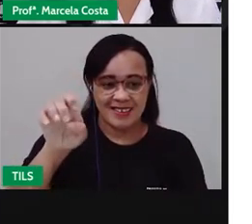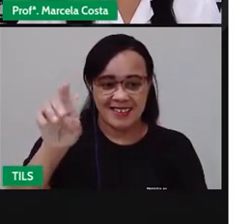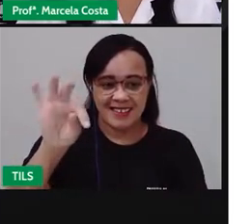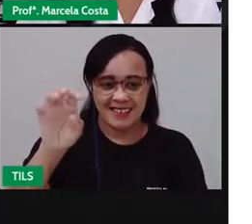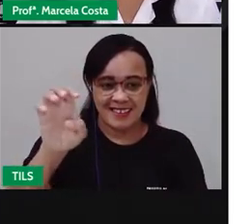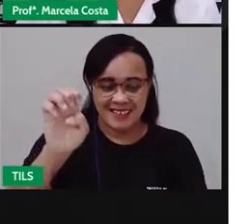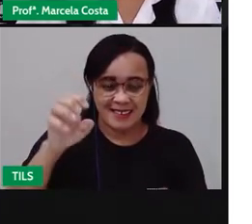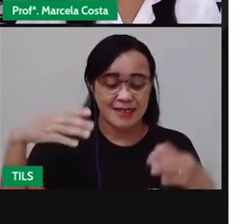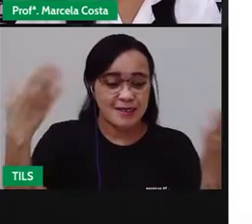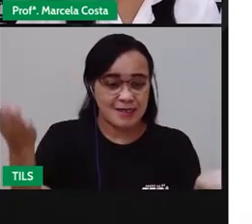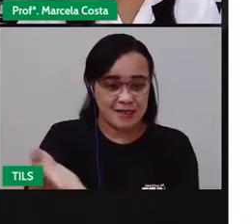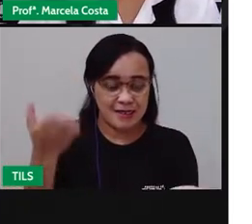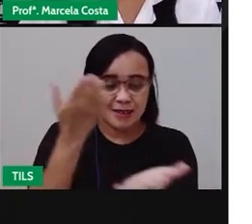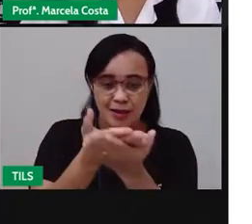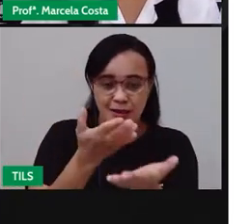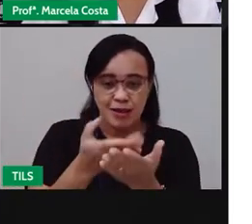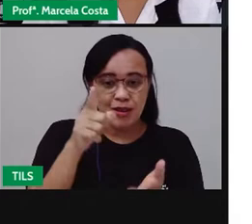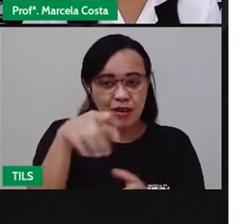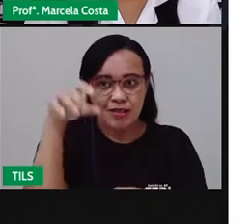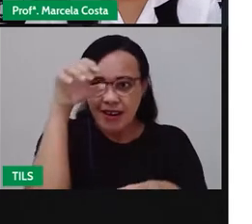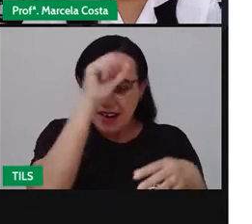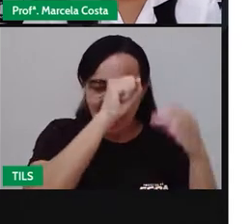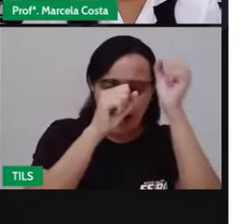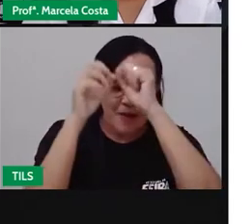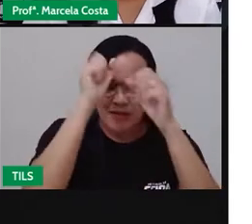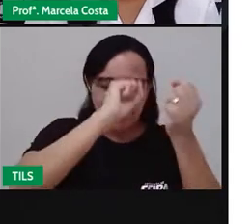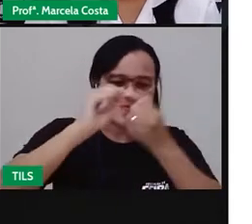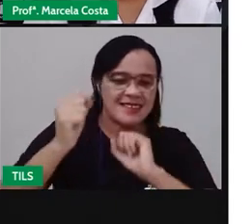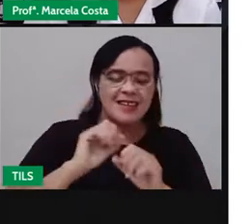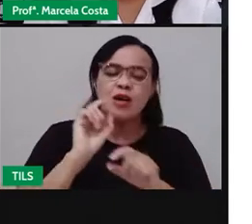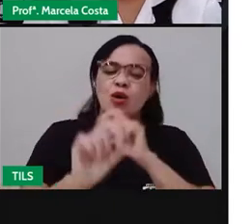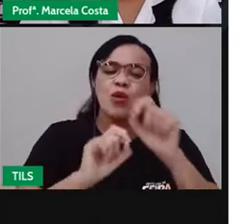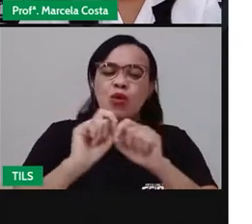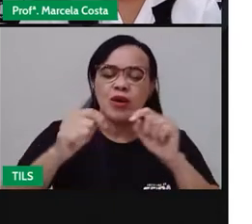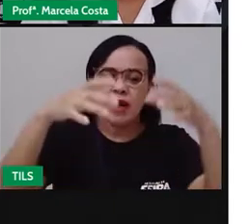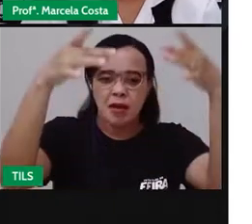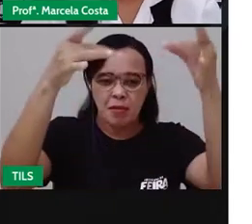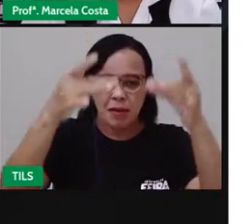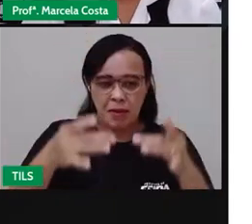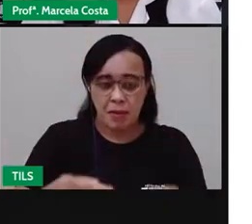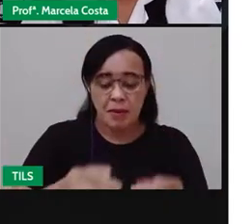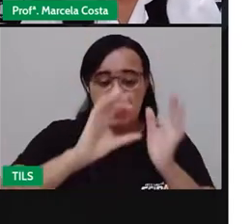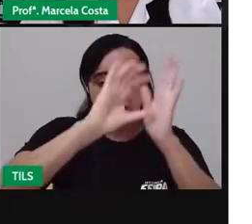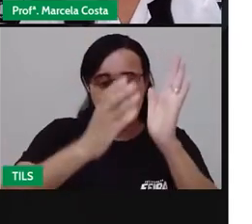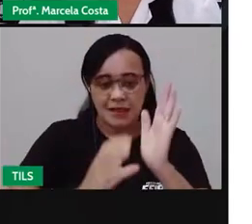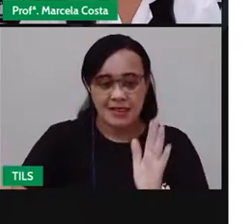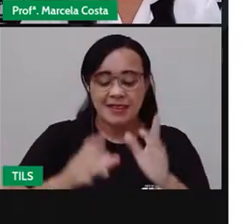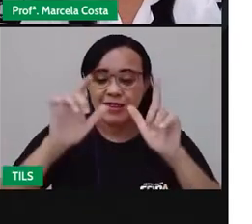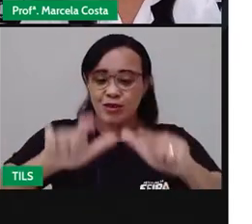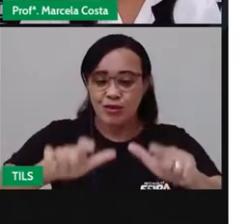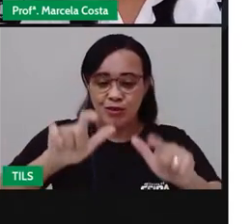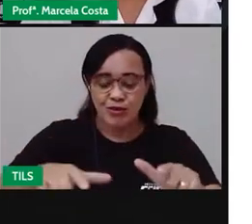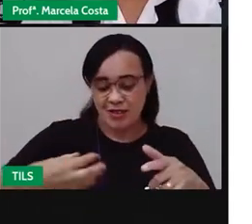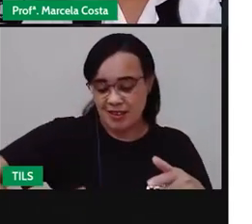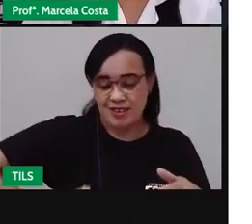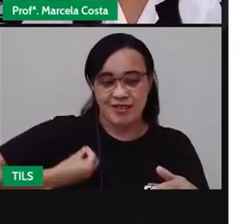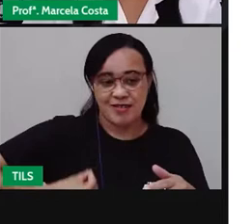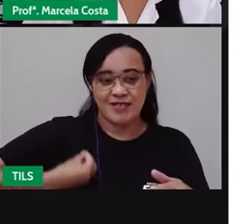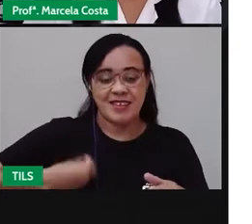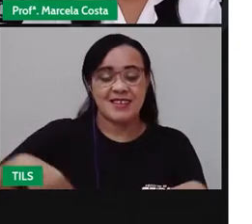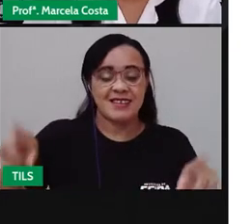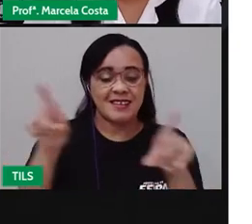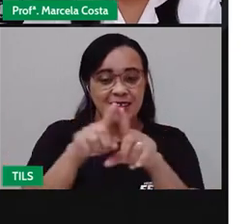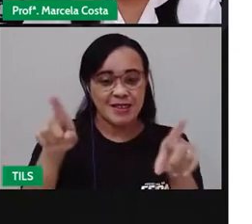você vai aprender a descrever as características do seu local de vivência, reconhecendo aí as